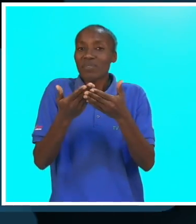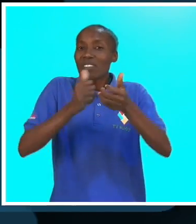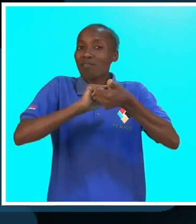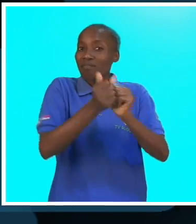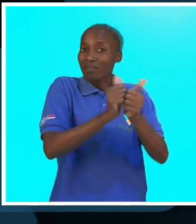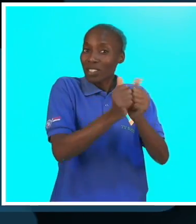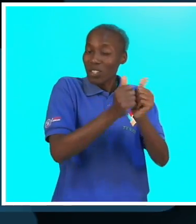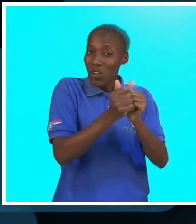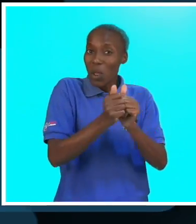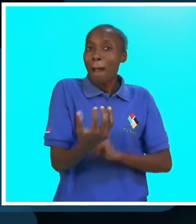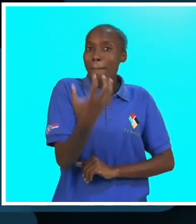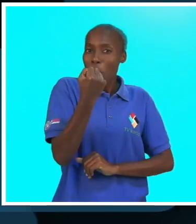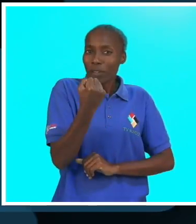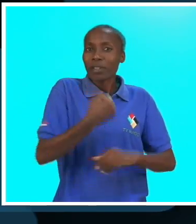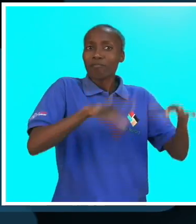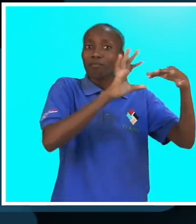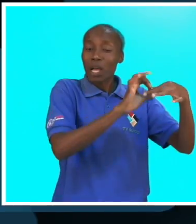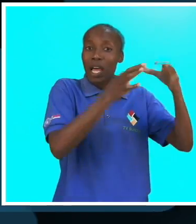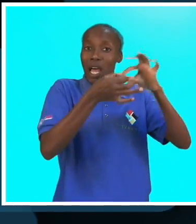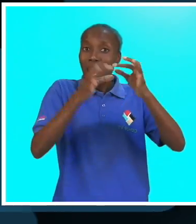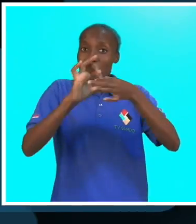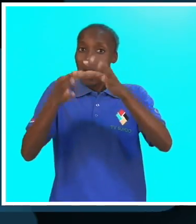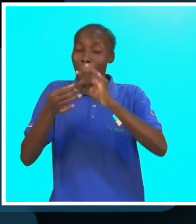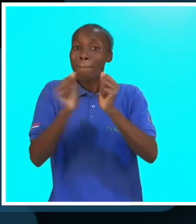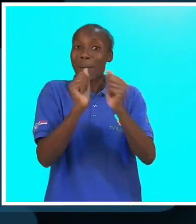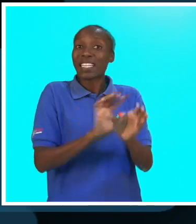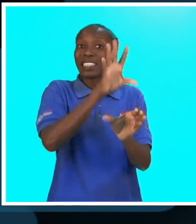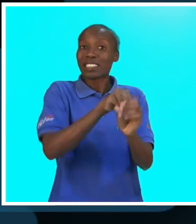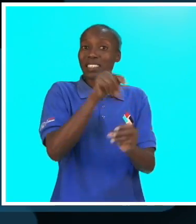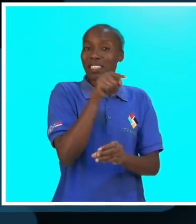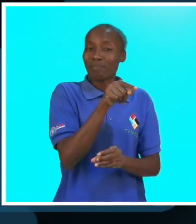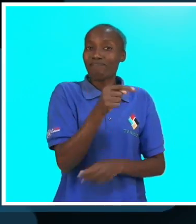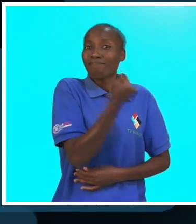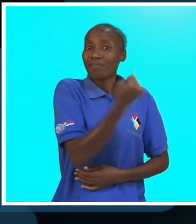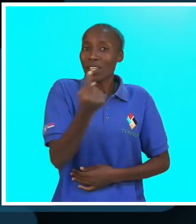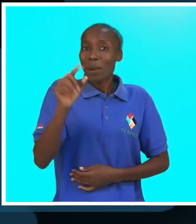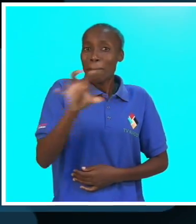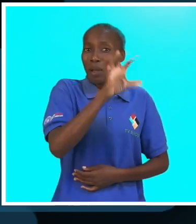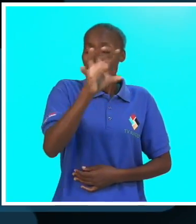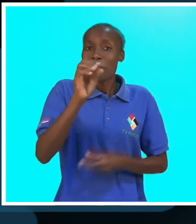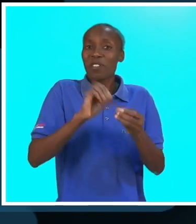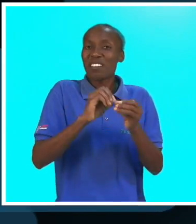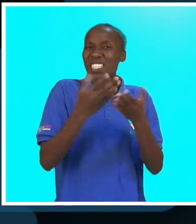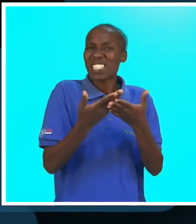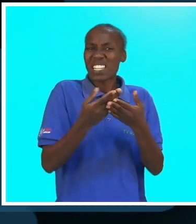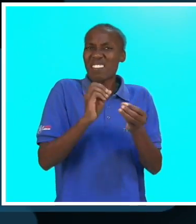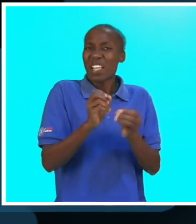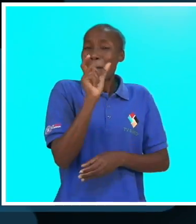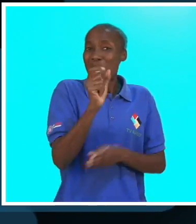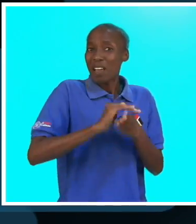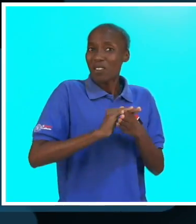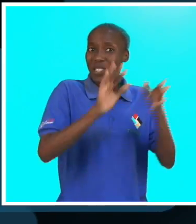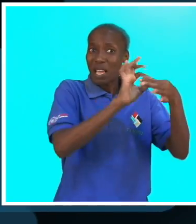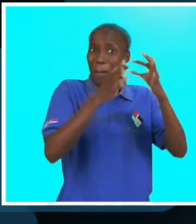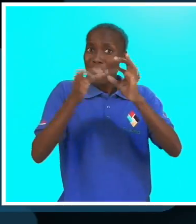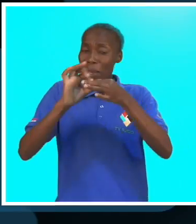são paralímpicos, mas que a nível interno de cada país não se pratica como paralímpico.